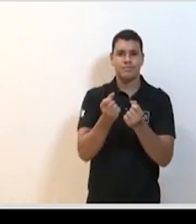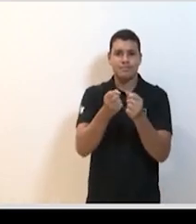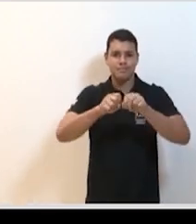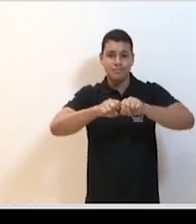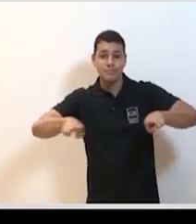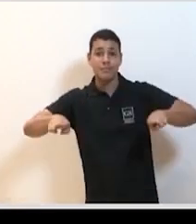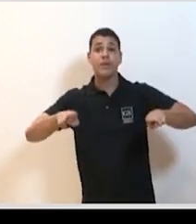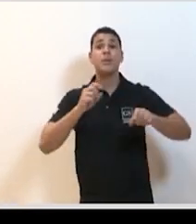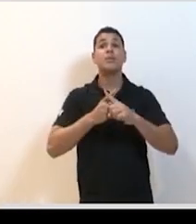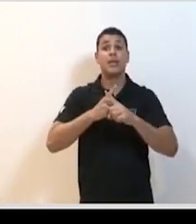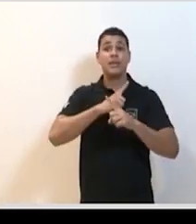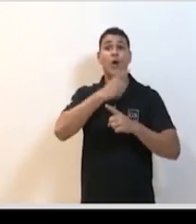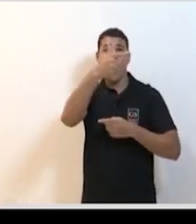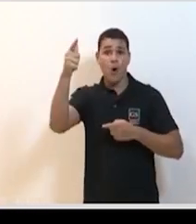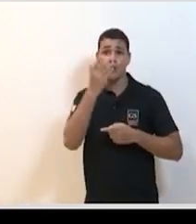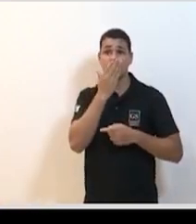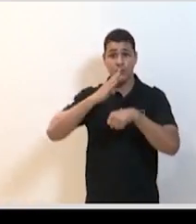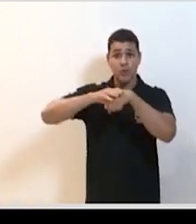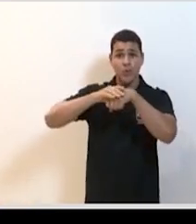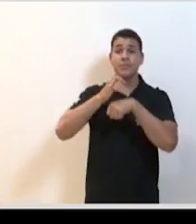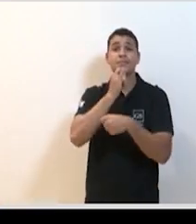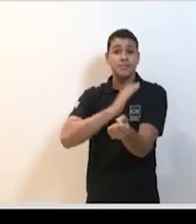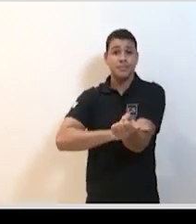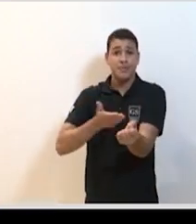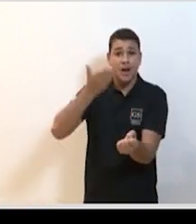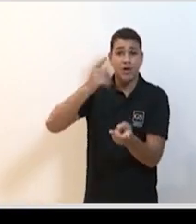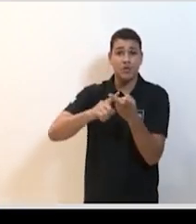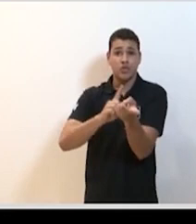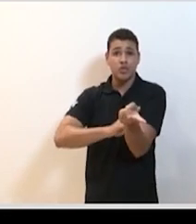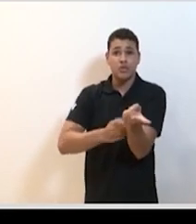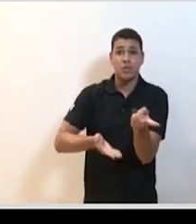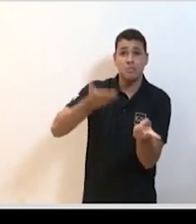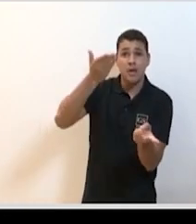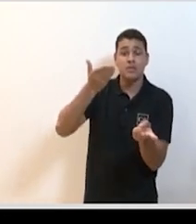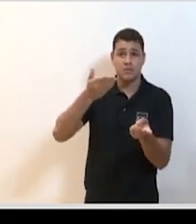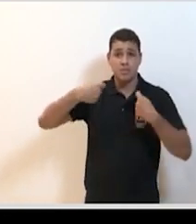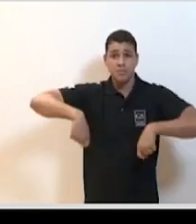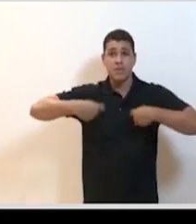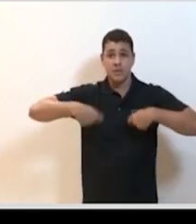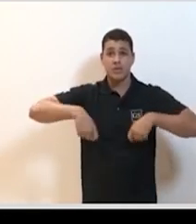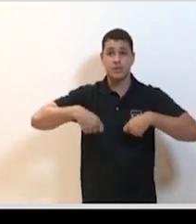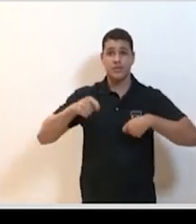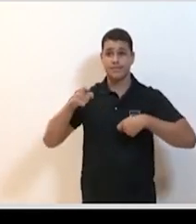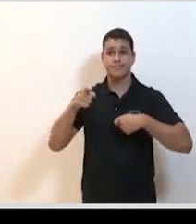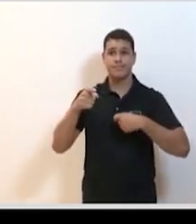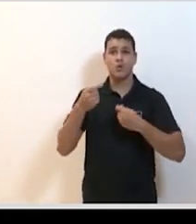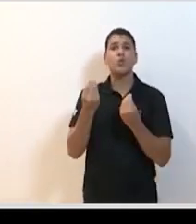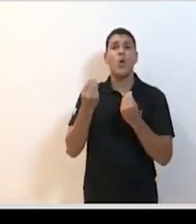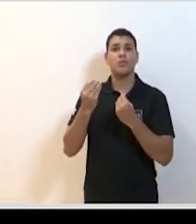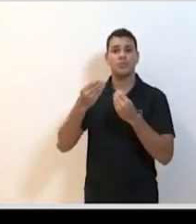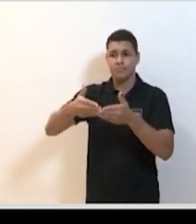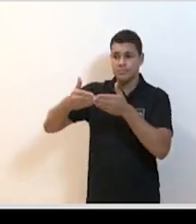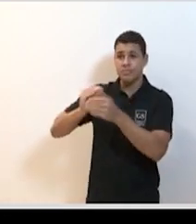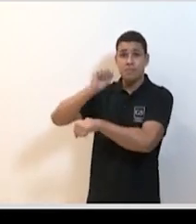doenças doenças comuns diabetes hipertensão porque bem atendido na rede primária como são esses